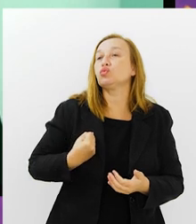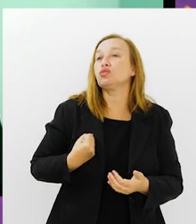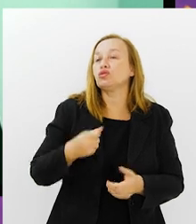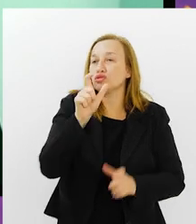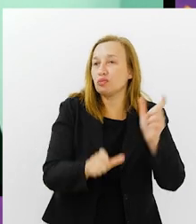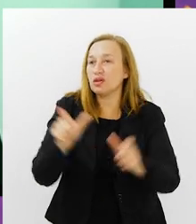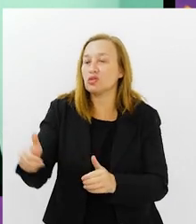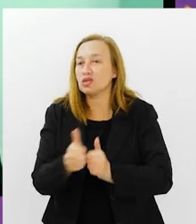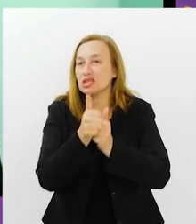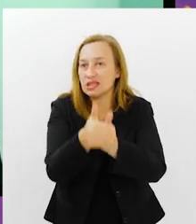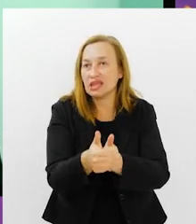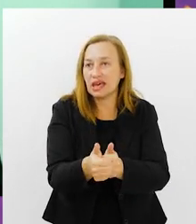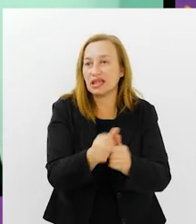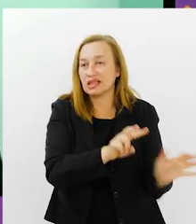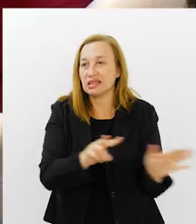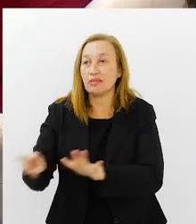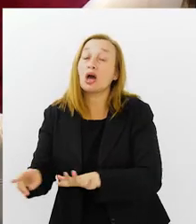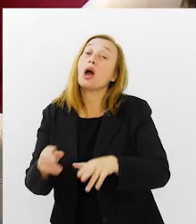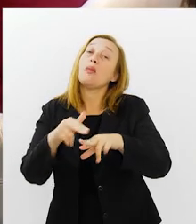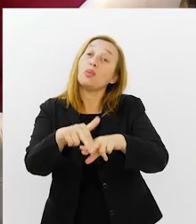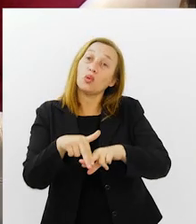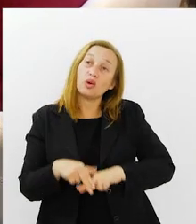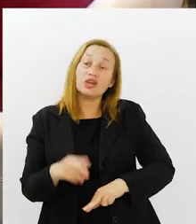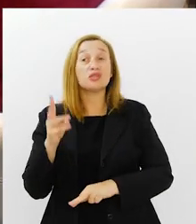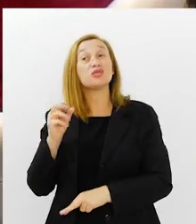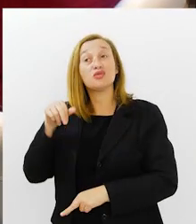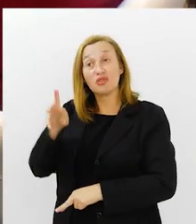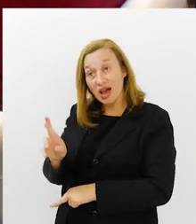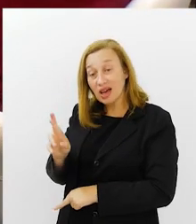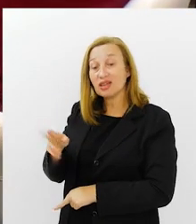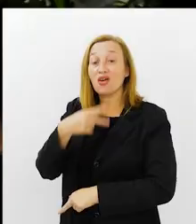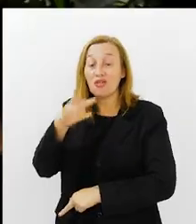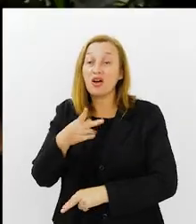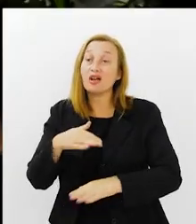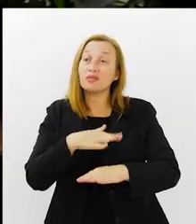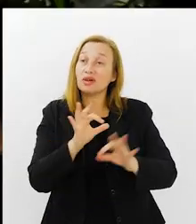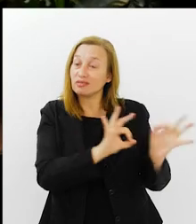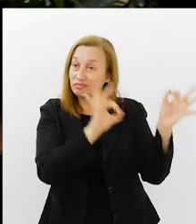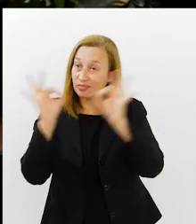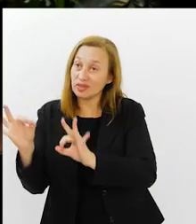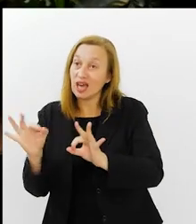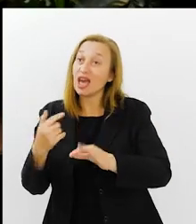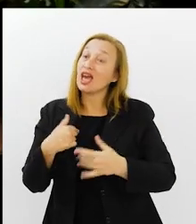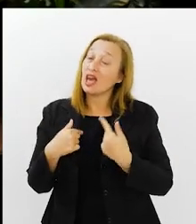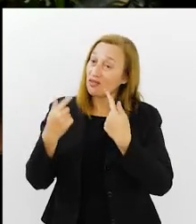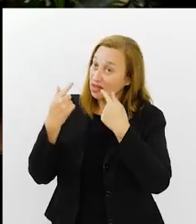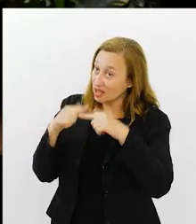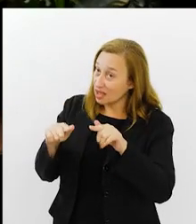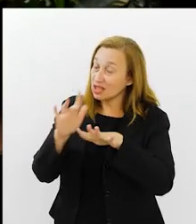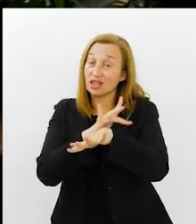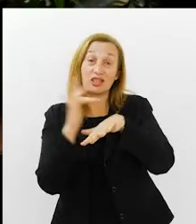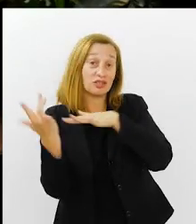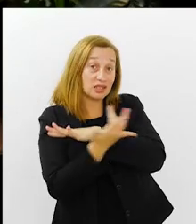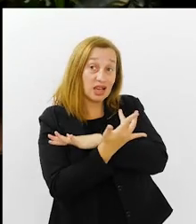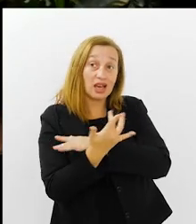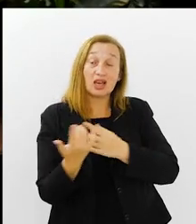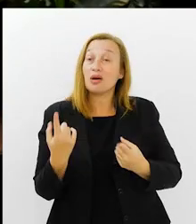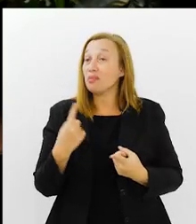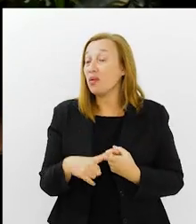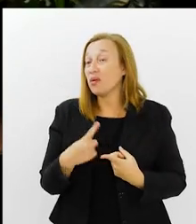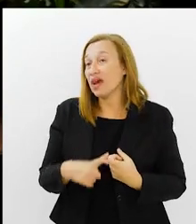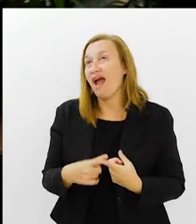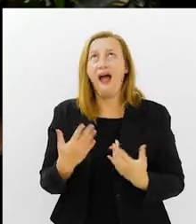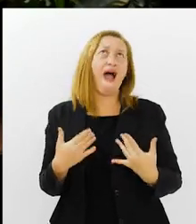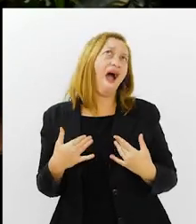que aumentou na semana, Rui. Por isso, Wagner Menezes. Aí eu falo também para o nosso telespectador. Eu faço críticas às redes